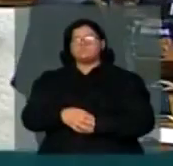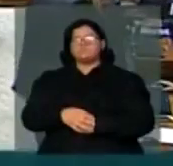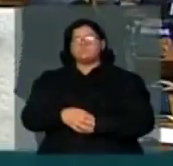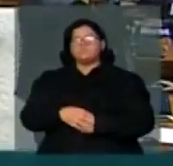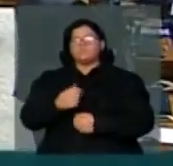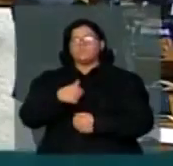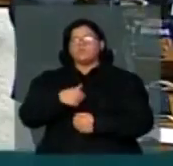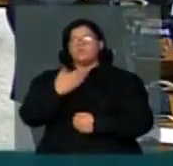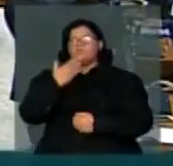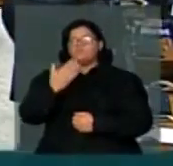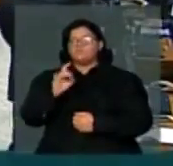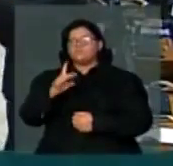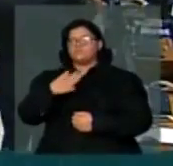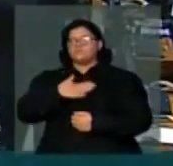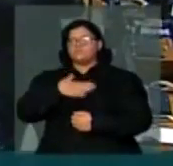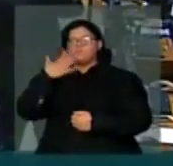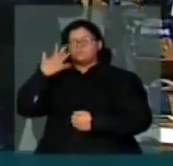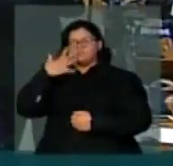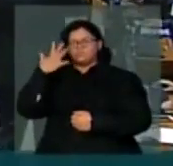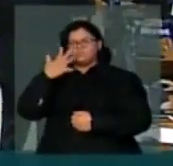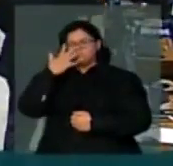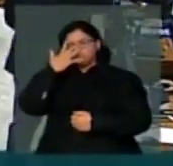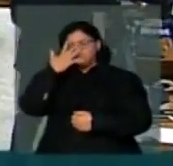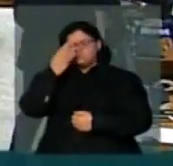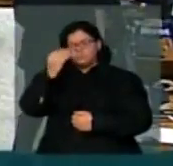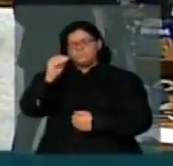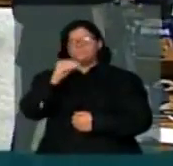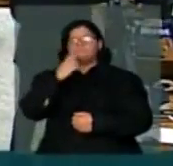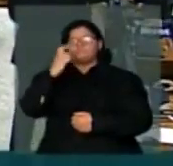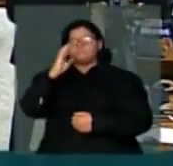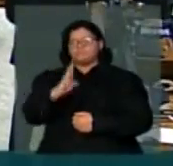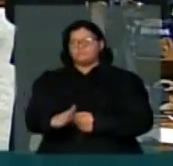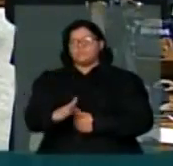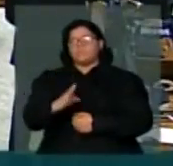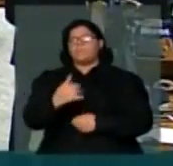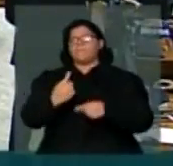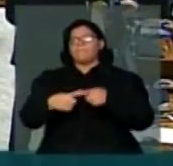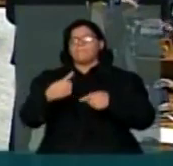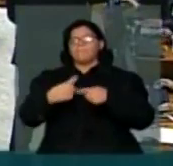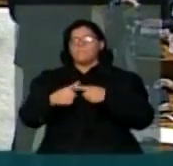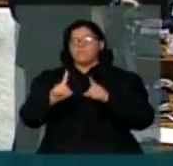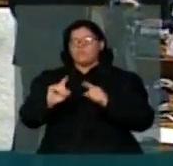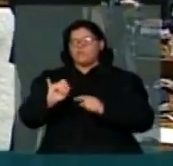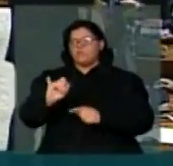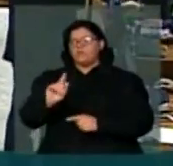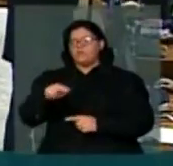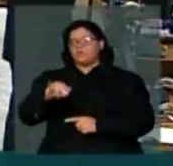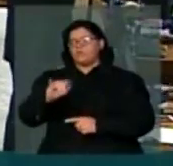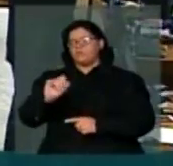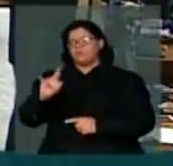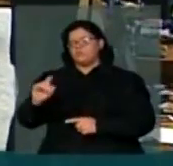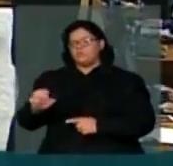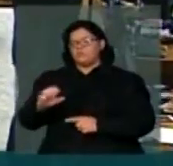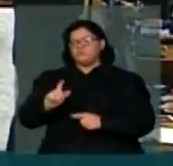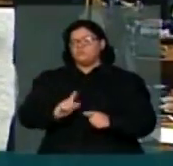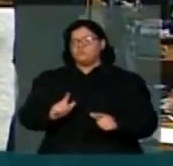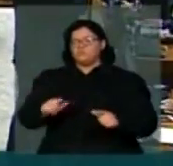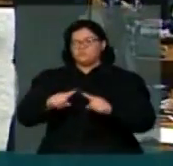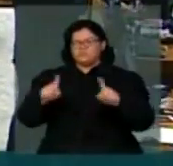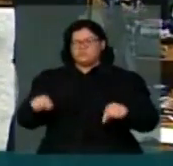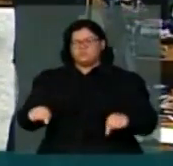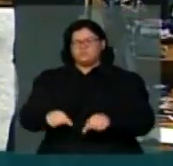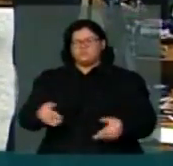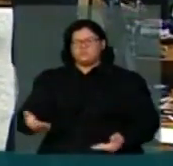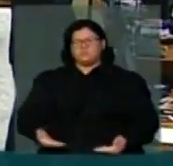Eu queria deixar como lido o nosso pronunciamento, em nome da dignidade para os funcionários do Ministério Público,